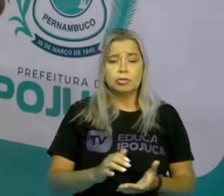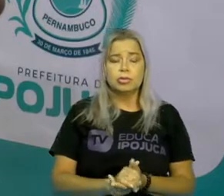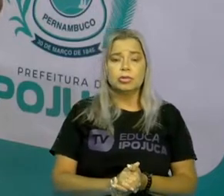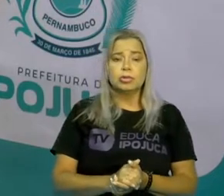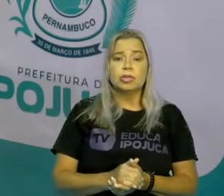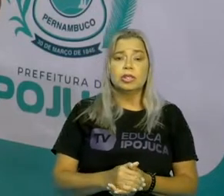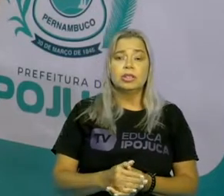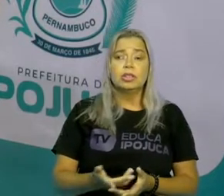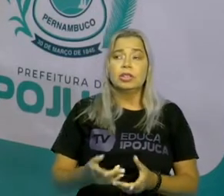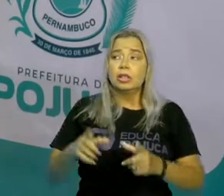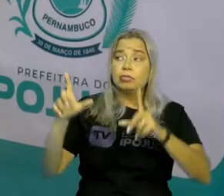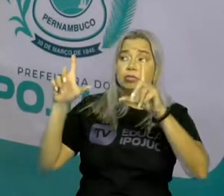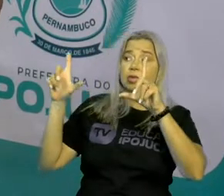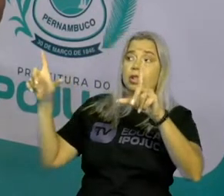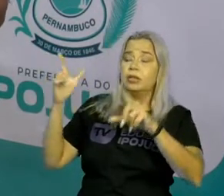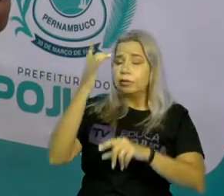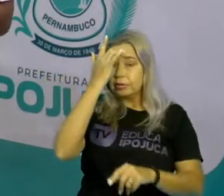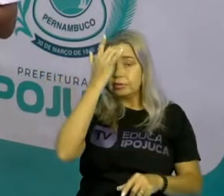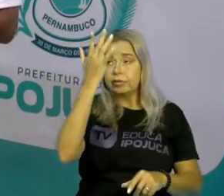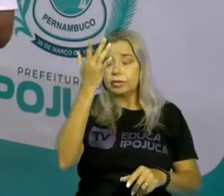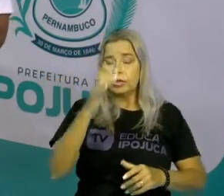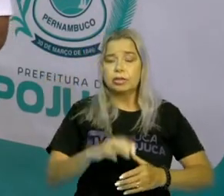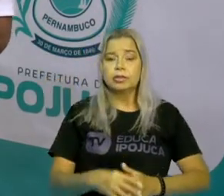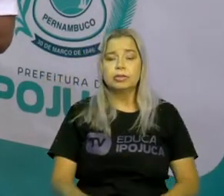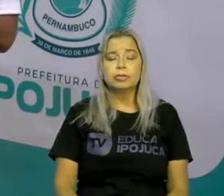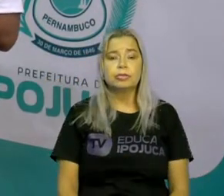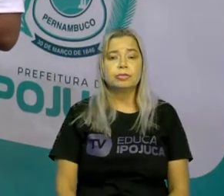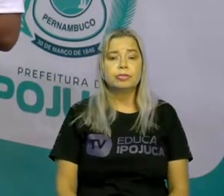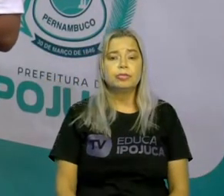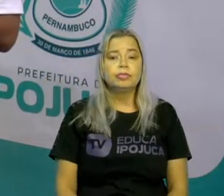ascendente, né? Não tem como a gente não visualizar.